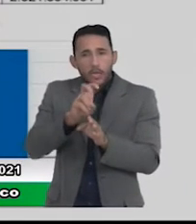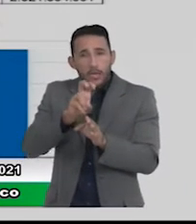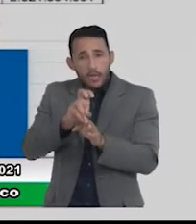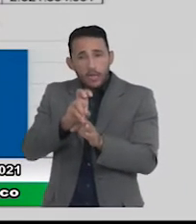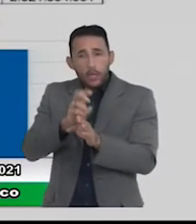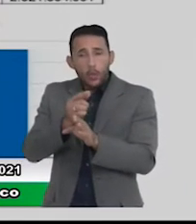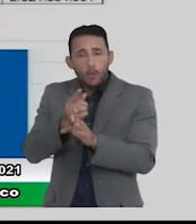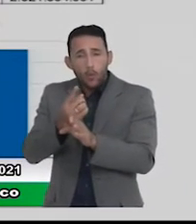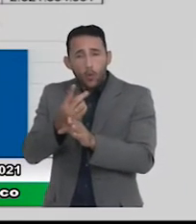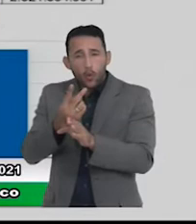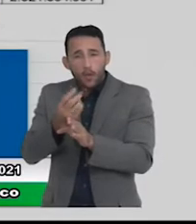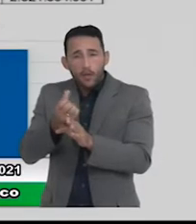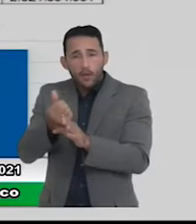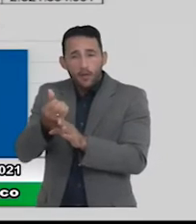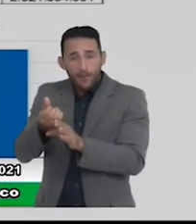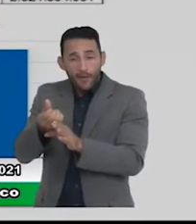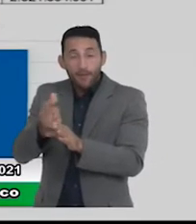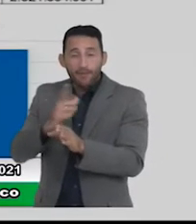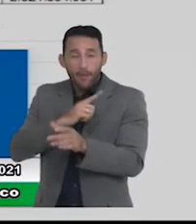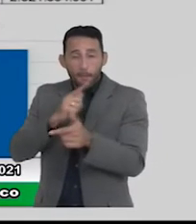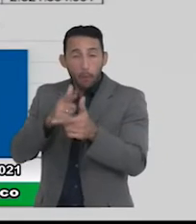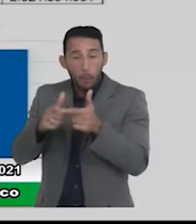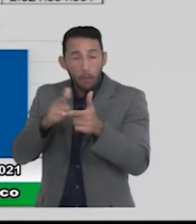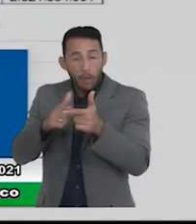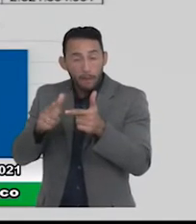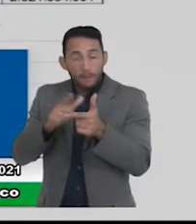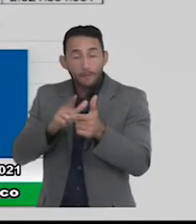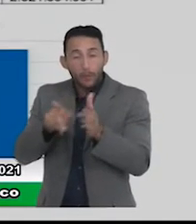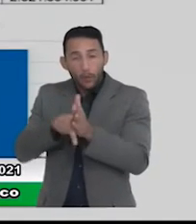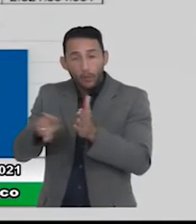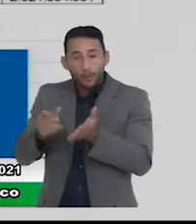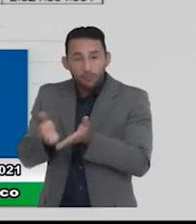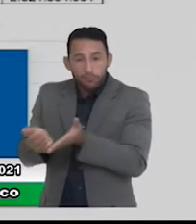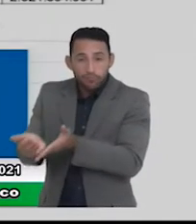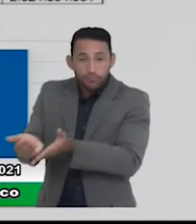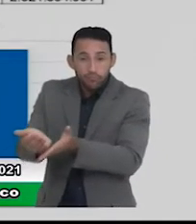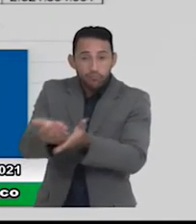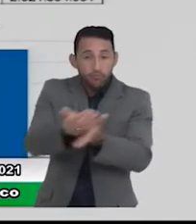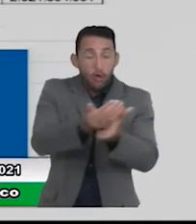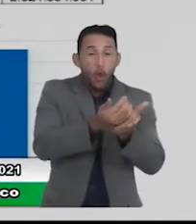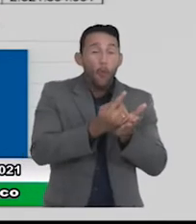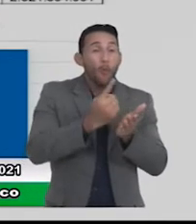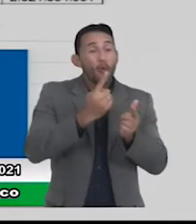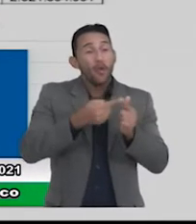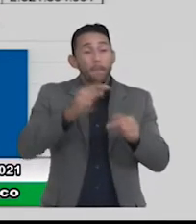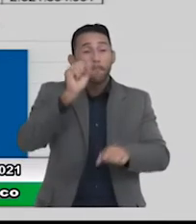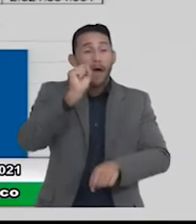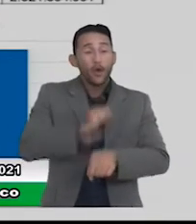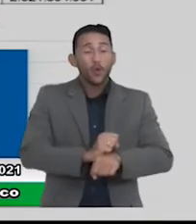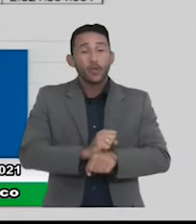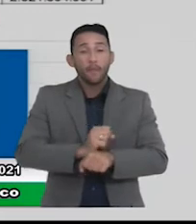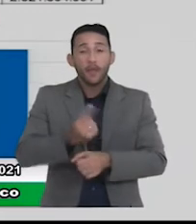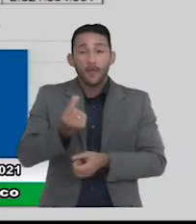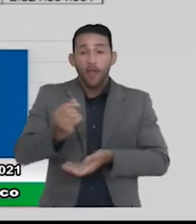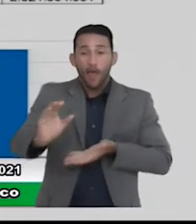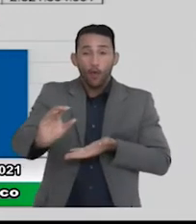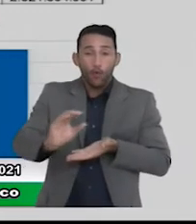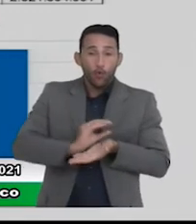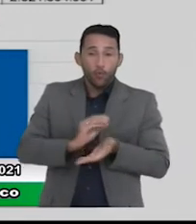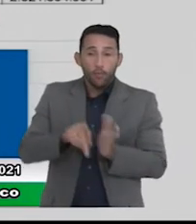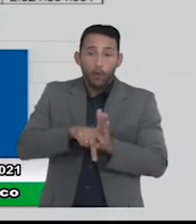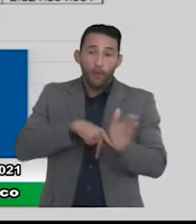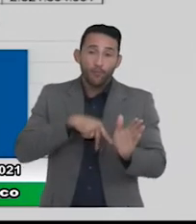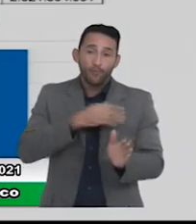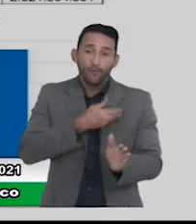difíceis que a gente teve muito problema com a arrecadação em que parou de vir muitos recursos também de transferência e a própria arrecadação do